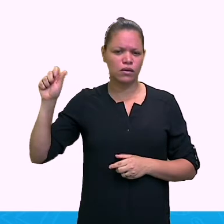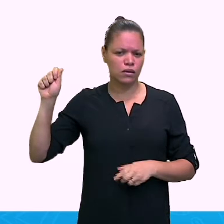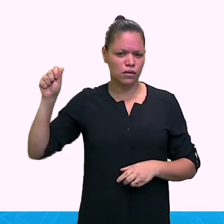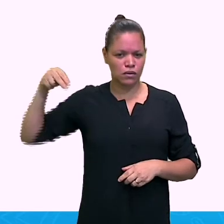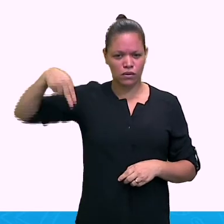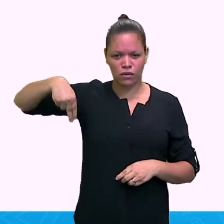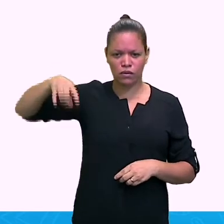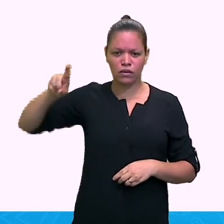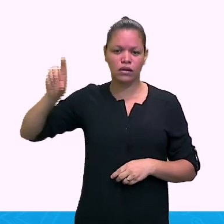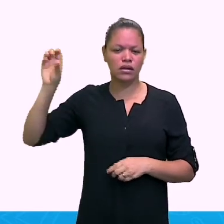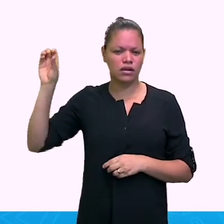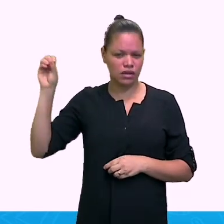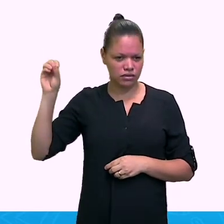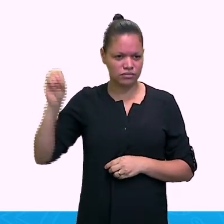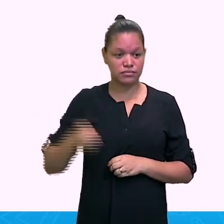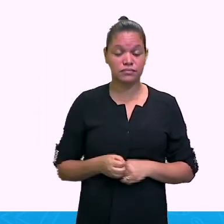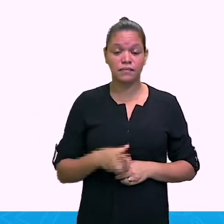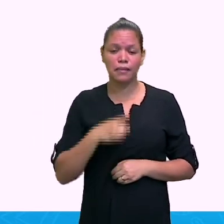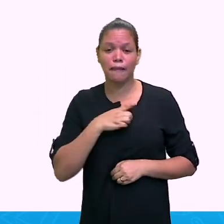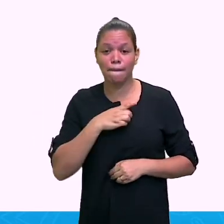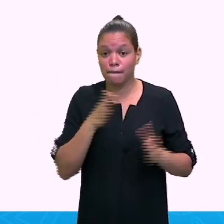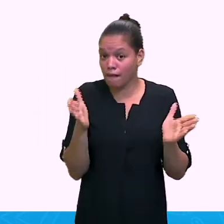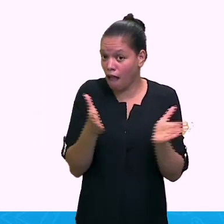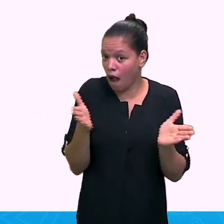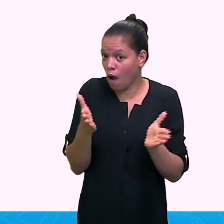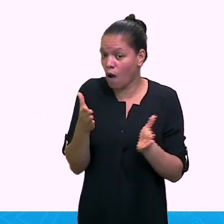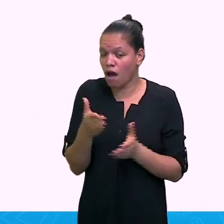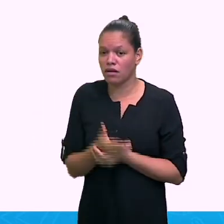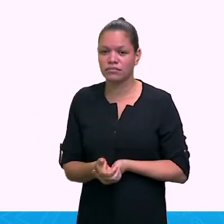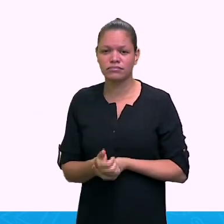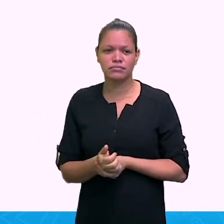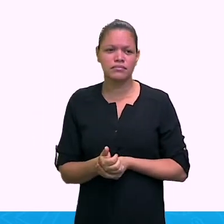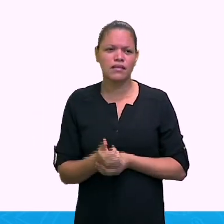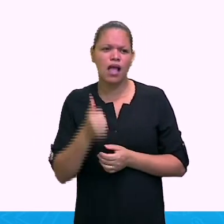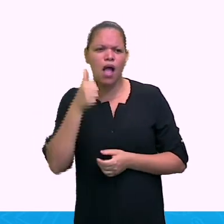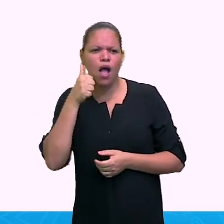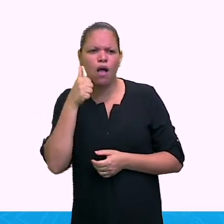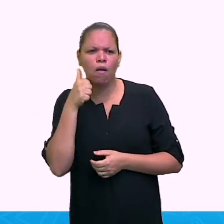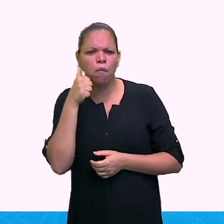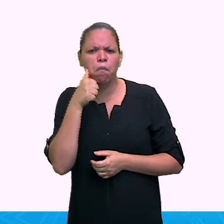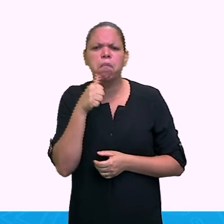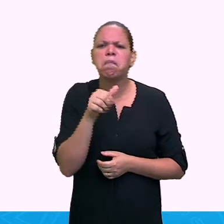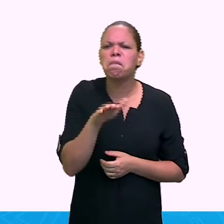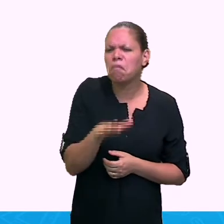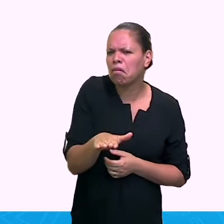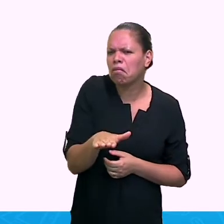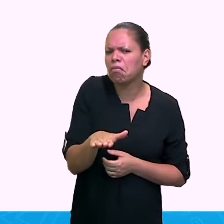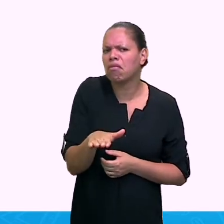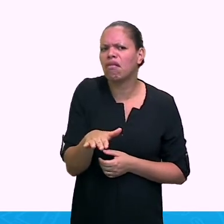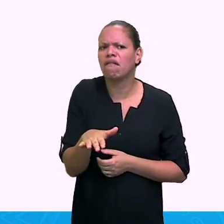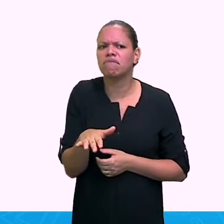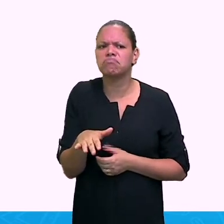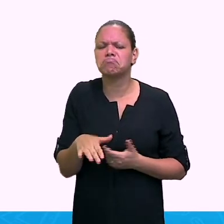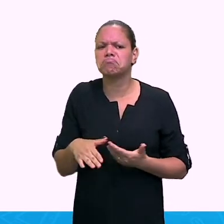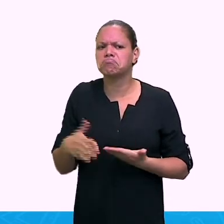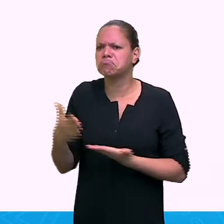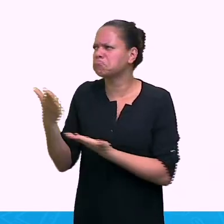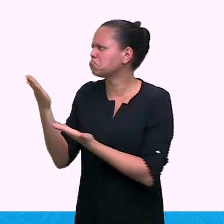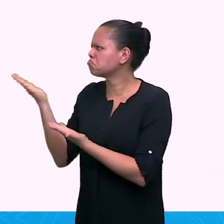aí os seus 16 anos. Nós vamos falar sobre ela. Se é ela, é her.